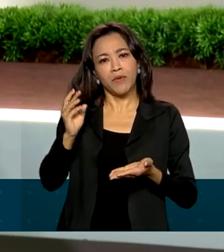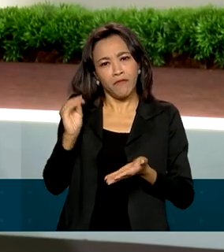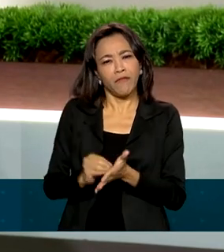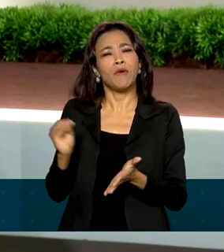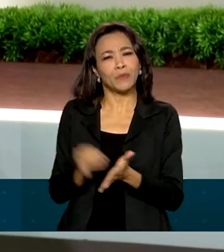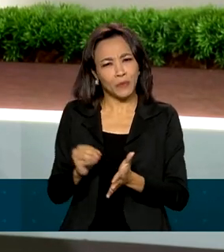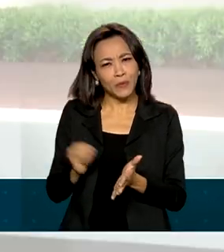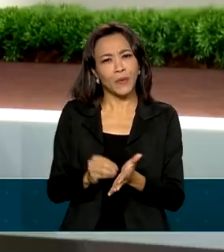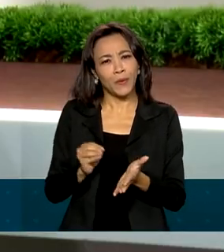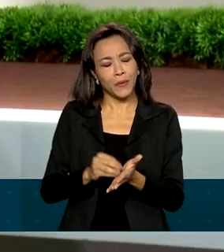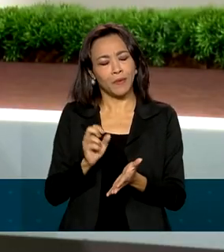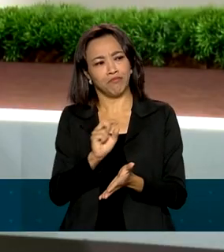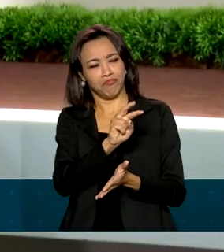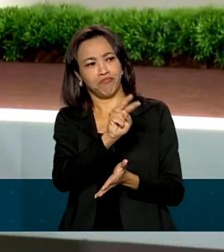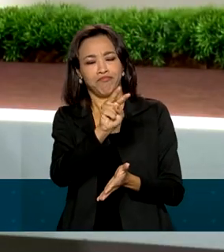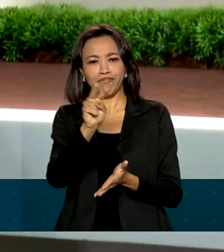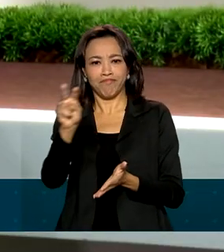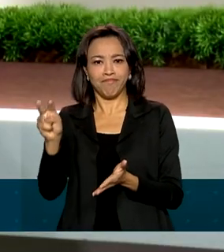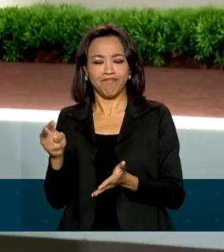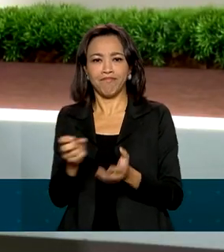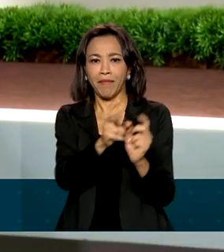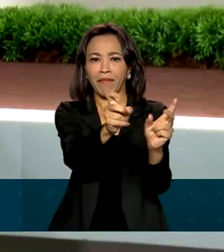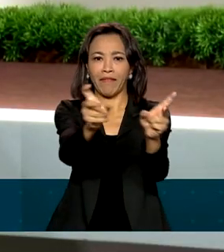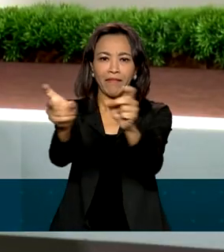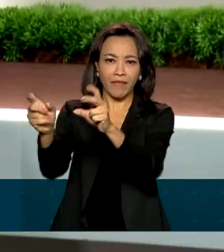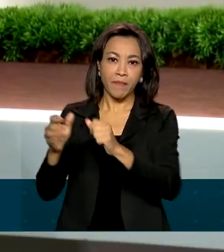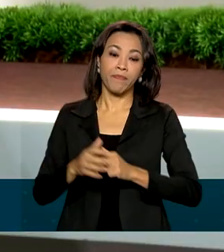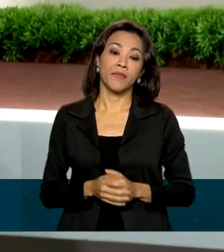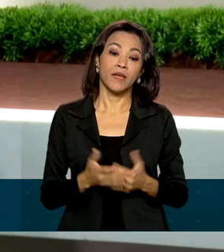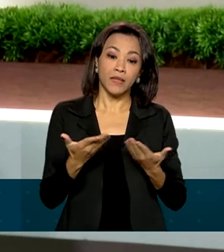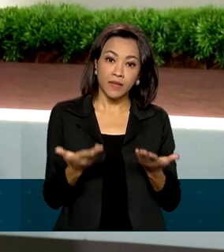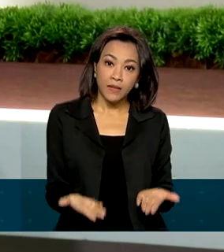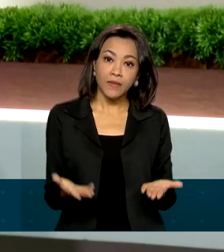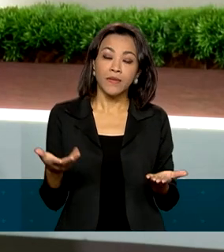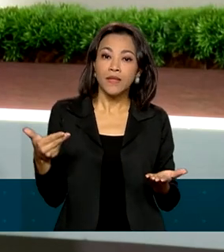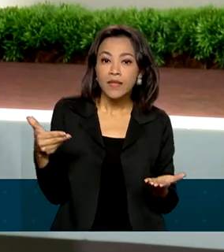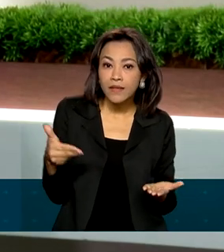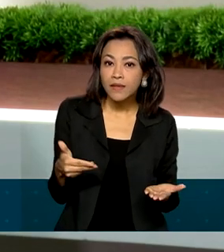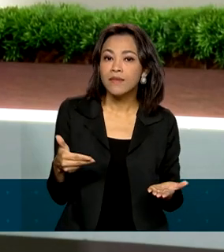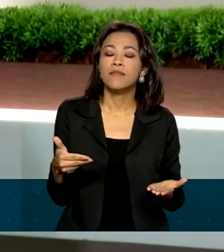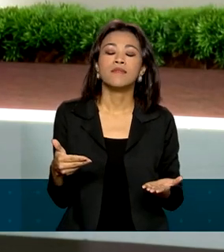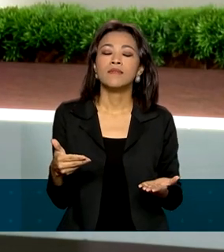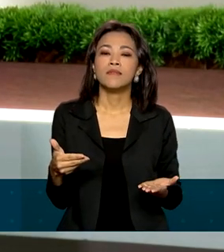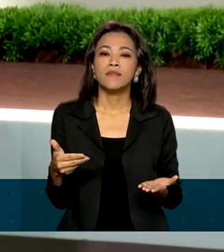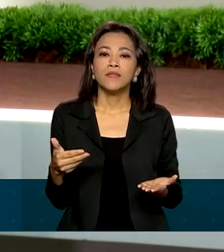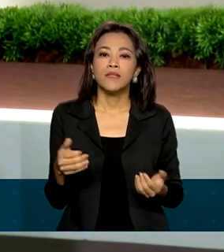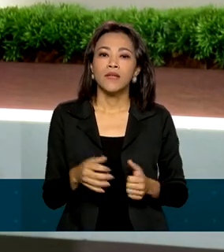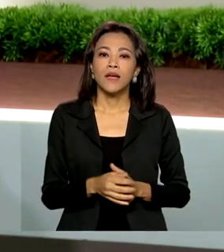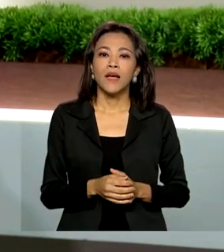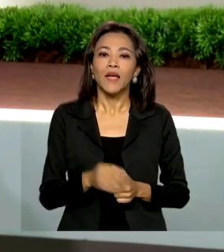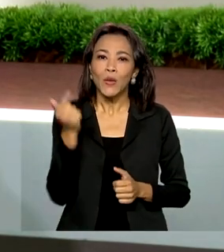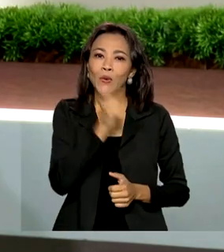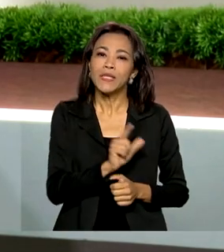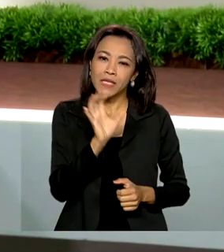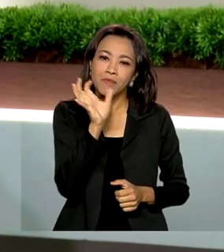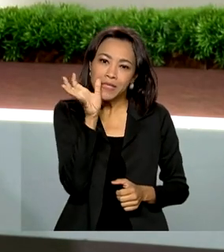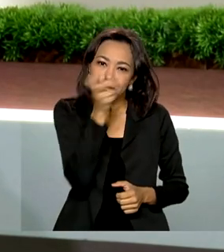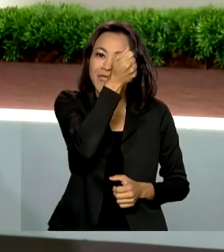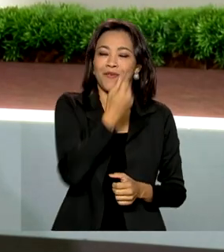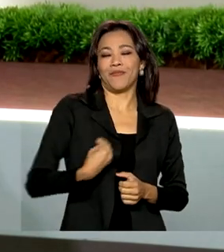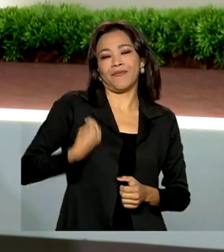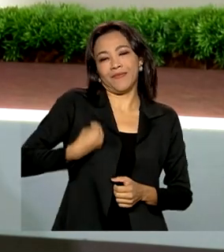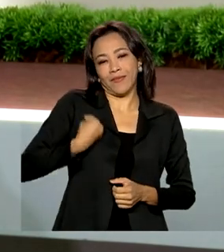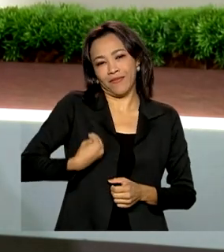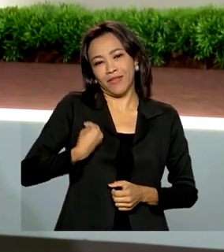equipamento no mercado. Então saber que se pôde, de alguma forma ou de outra, pelo menos salvar a vida de um pouco de